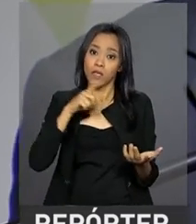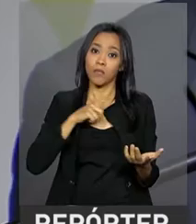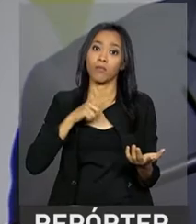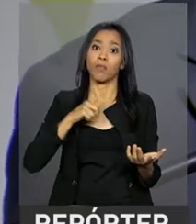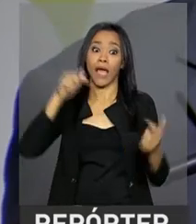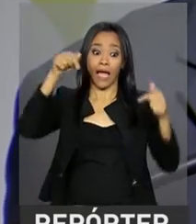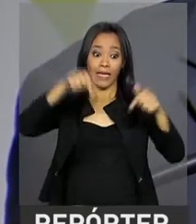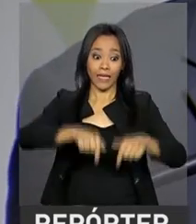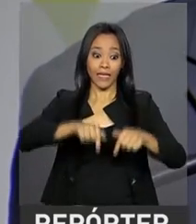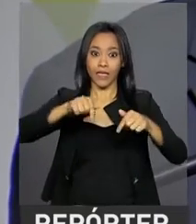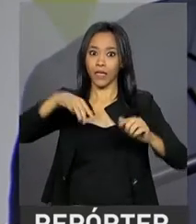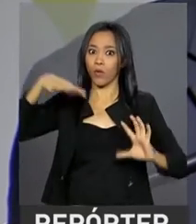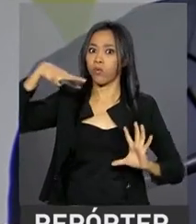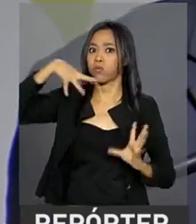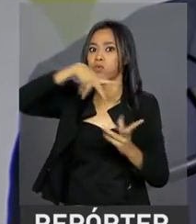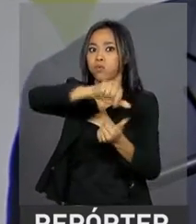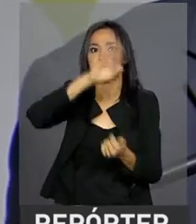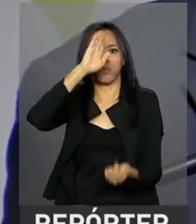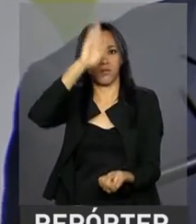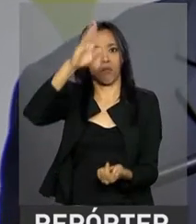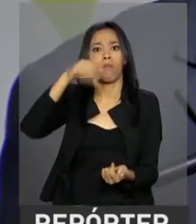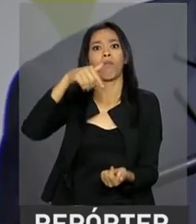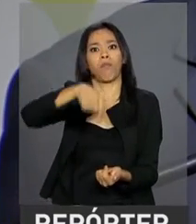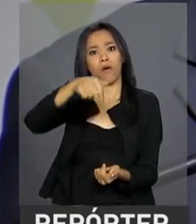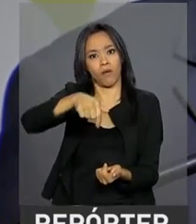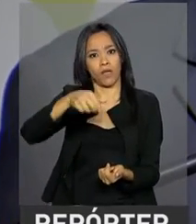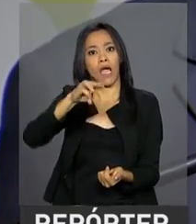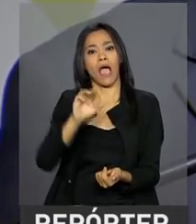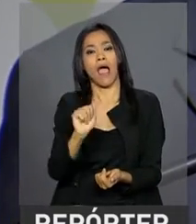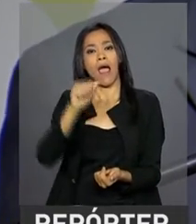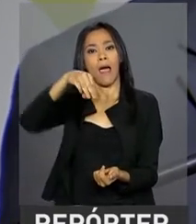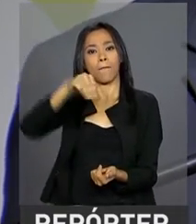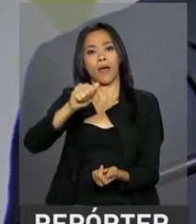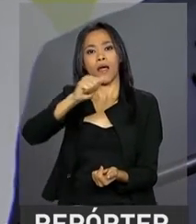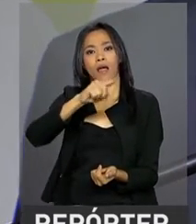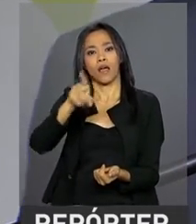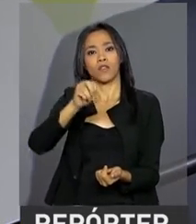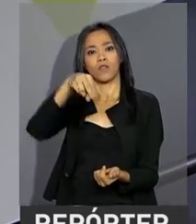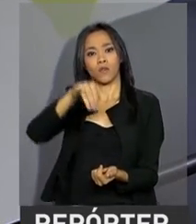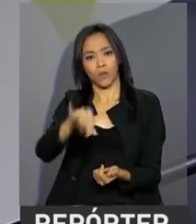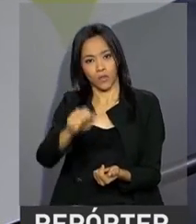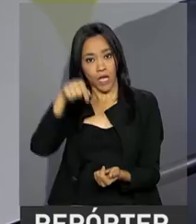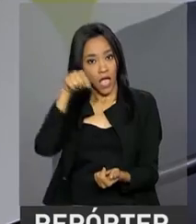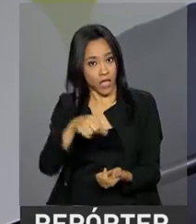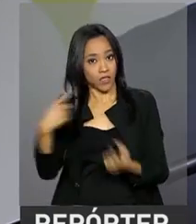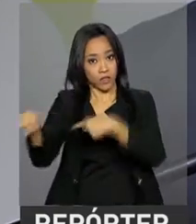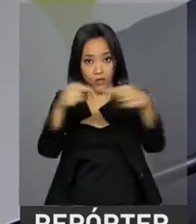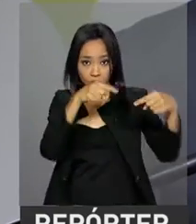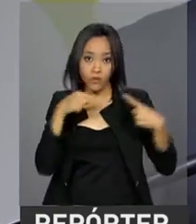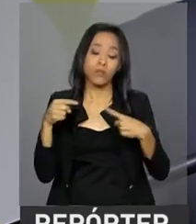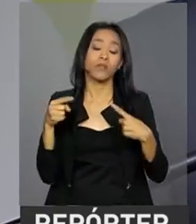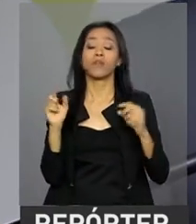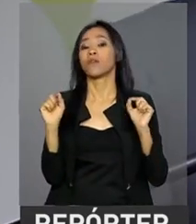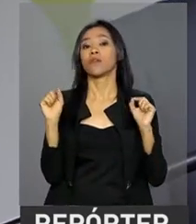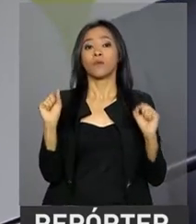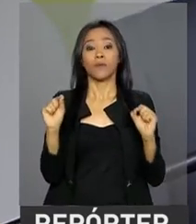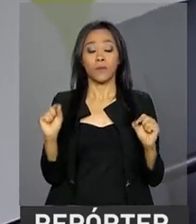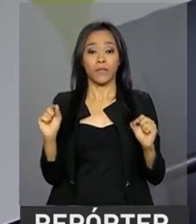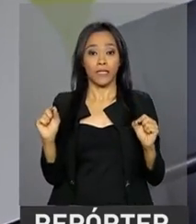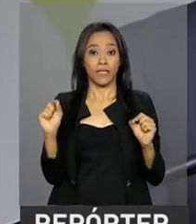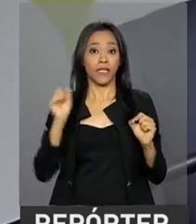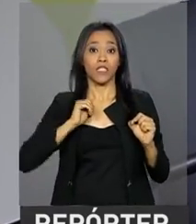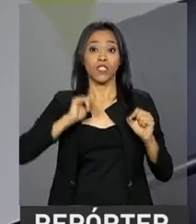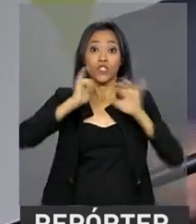para o pulmão do mundo, que é a Amazônia, esse debate, principalmente porque o que predomina no